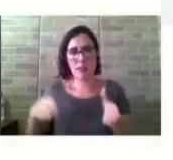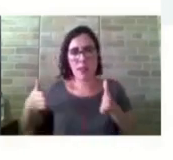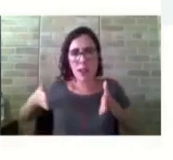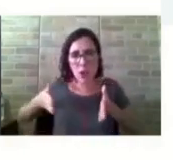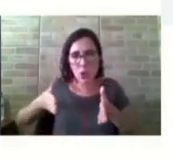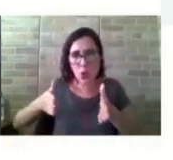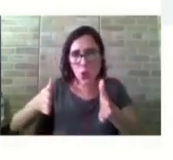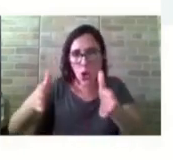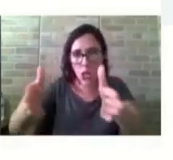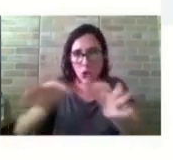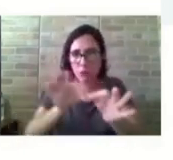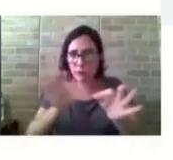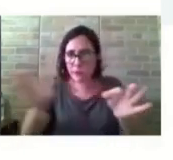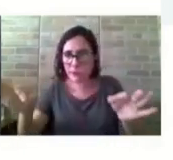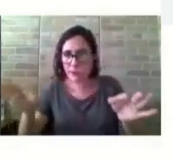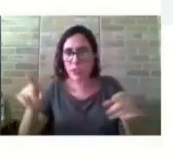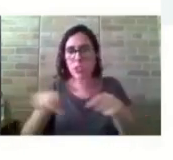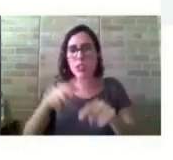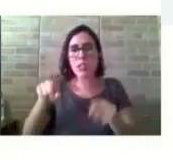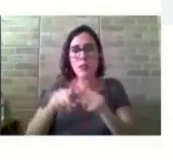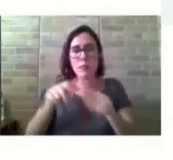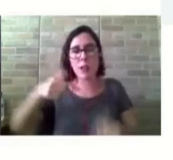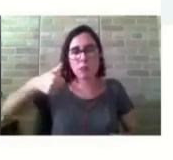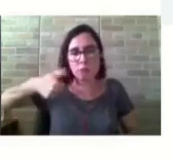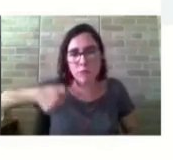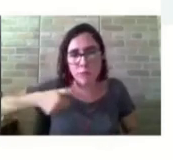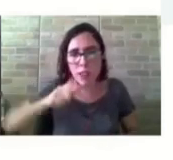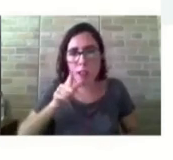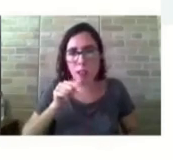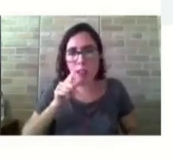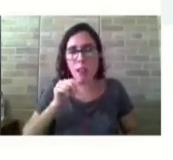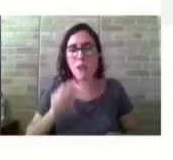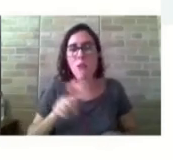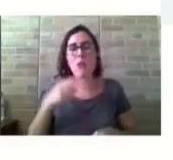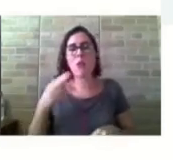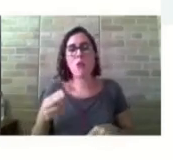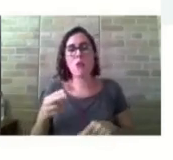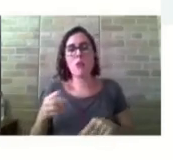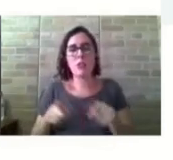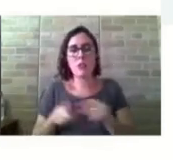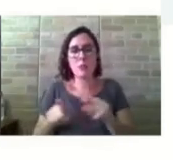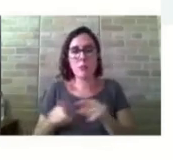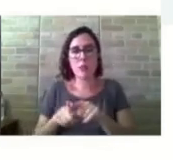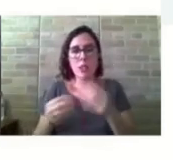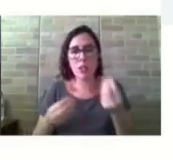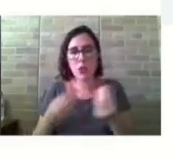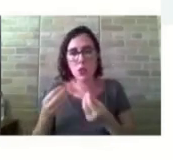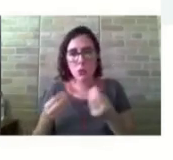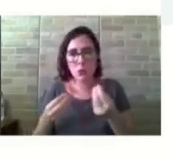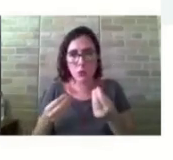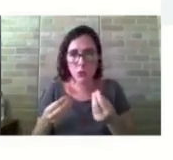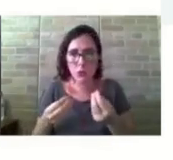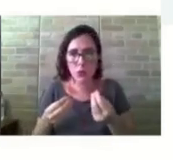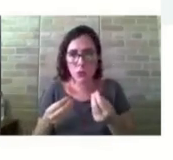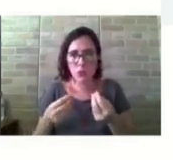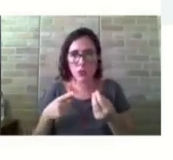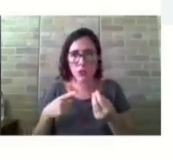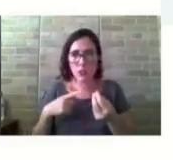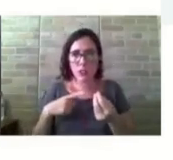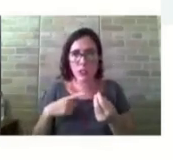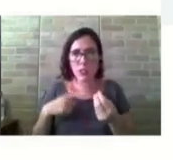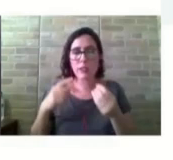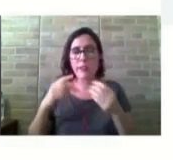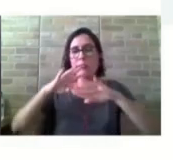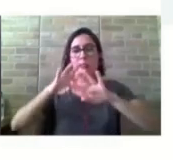carteira, terminal do computador, guias rebaixadas, as valetas de água, né? Que estavam cobertas por grades,